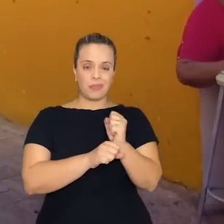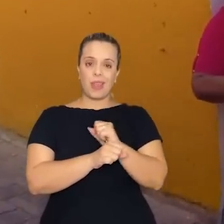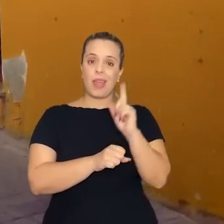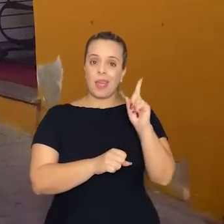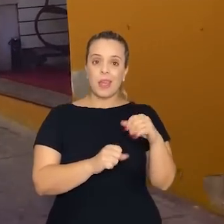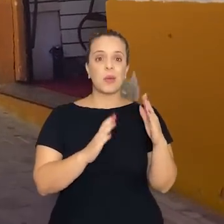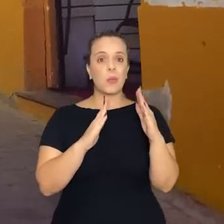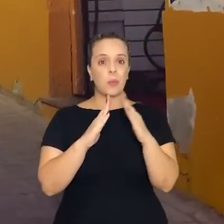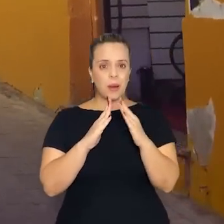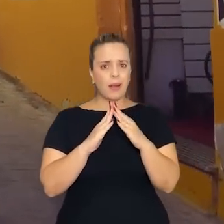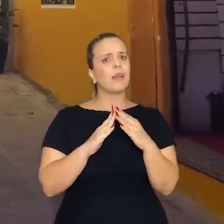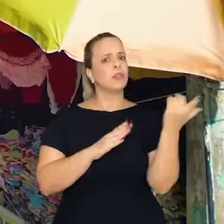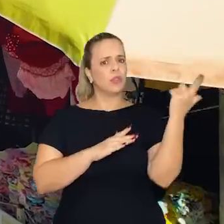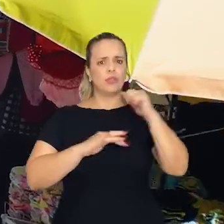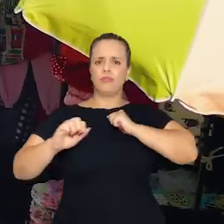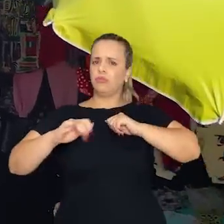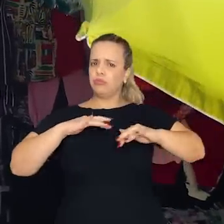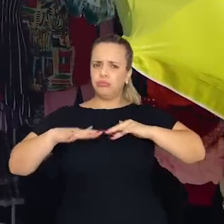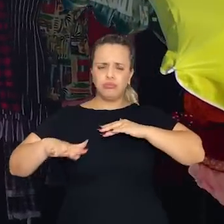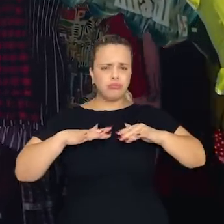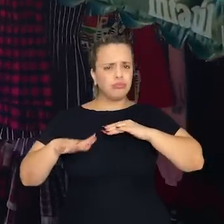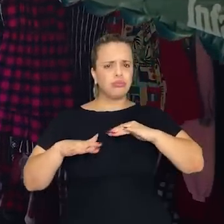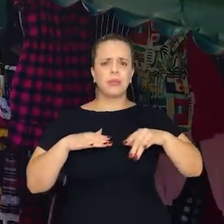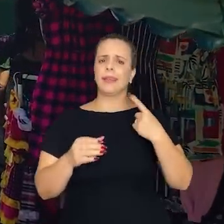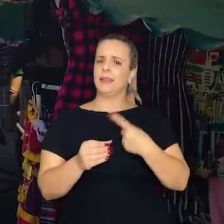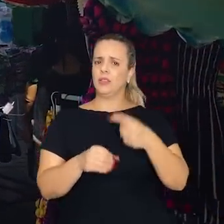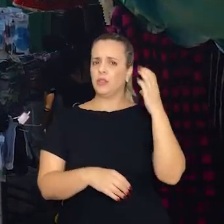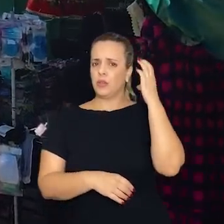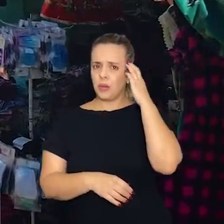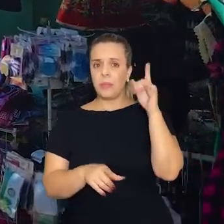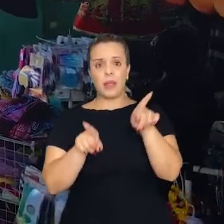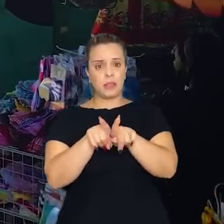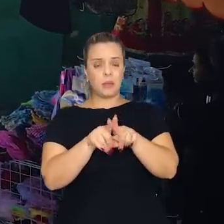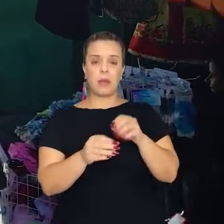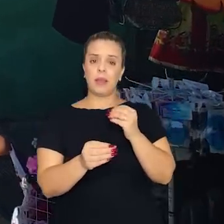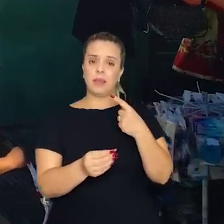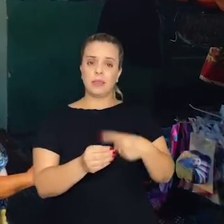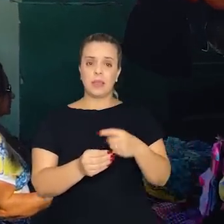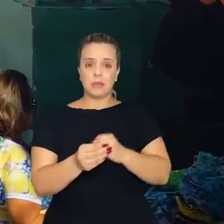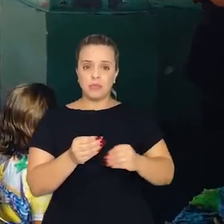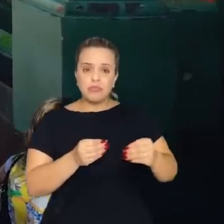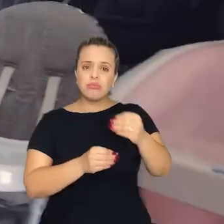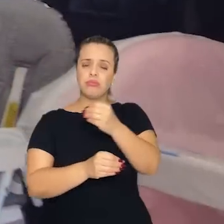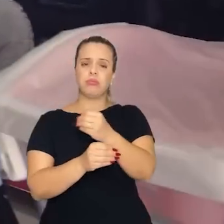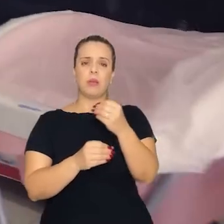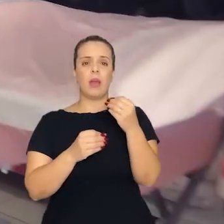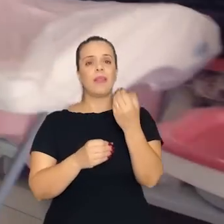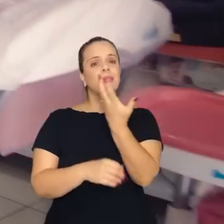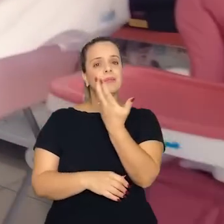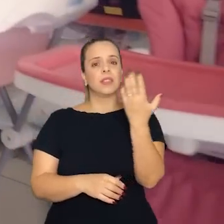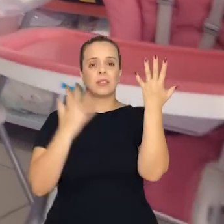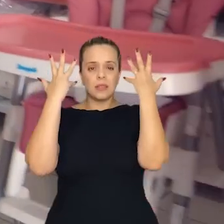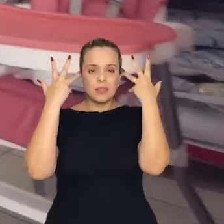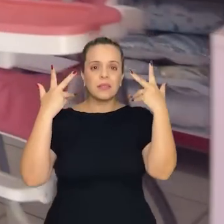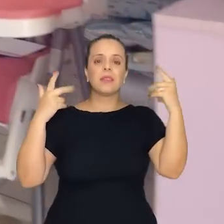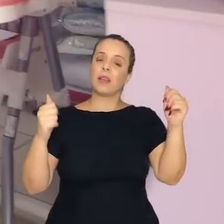uma casa assim que movimentou muito Cuiabá e também nos arredores, na zona rural. Daqui uns dias eu